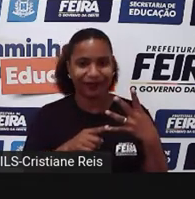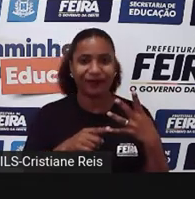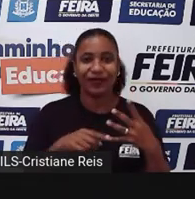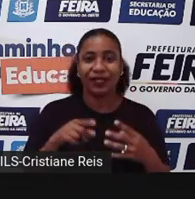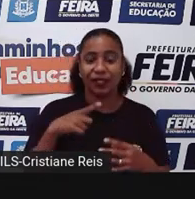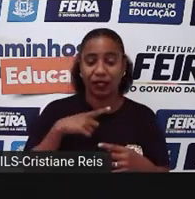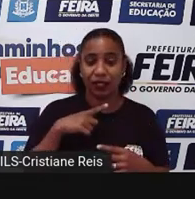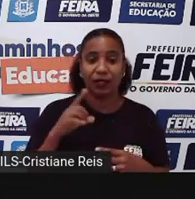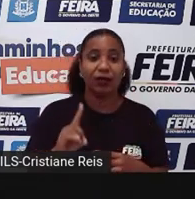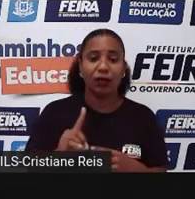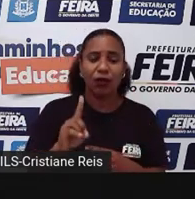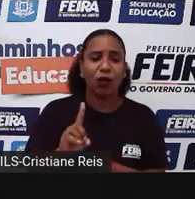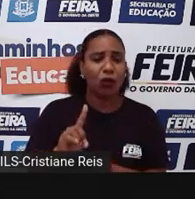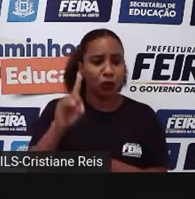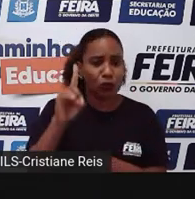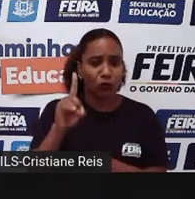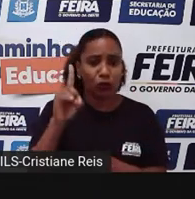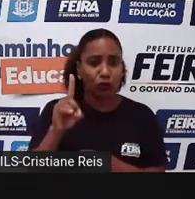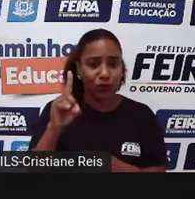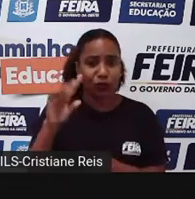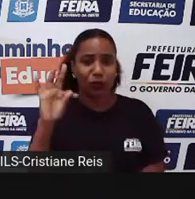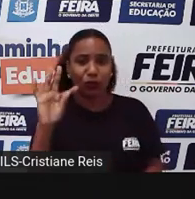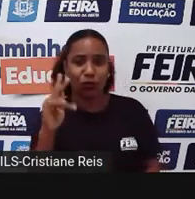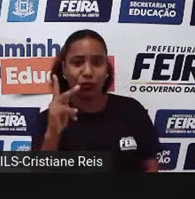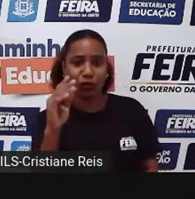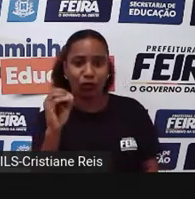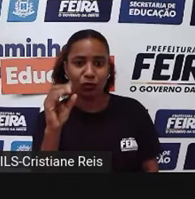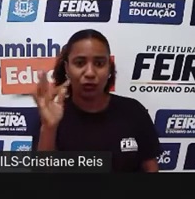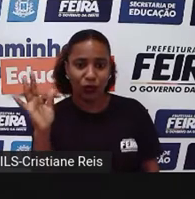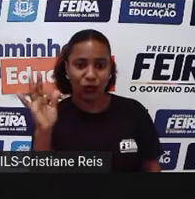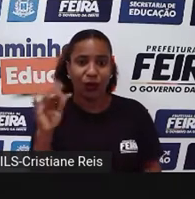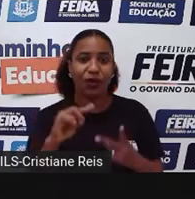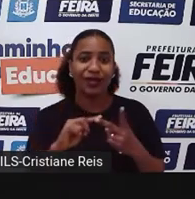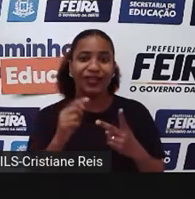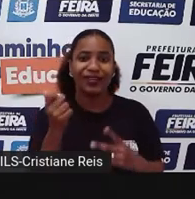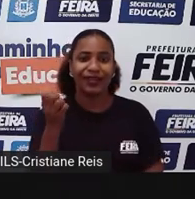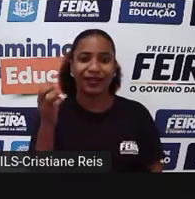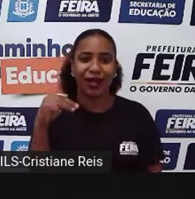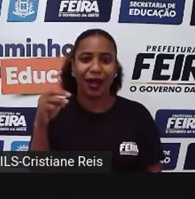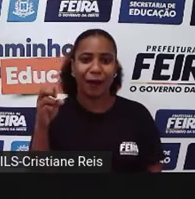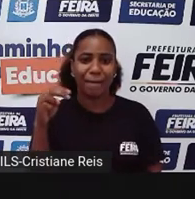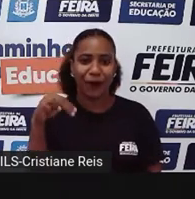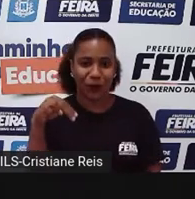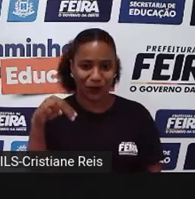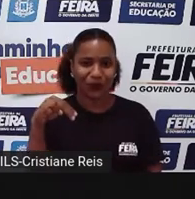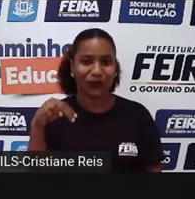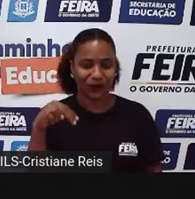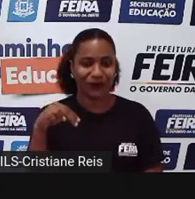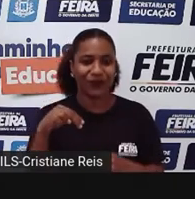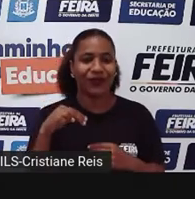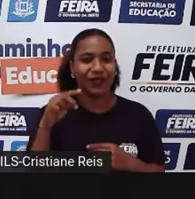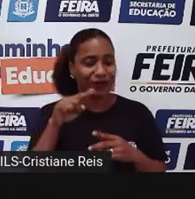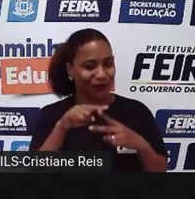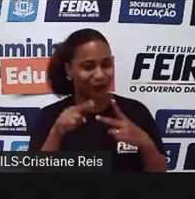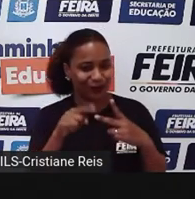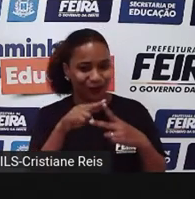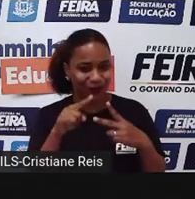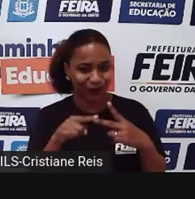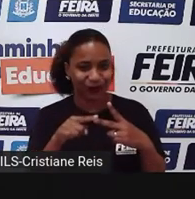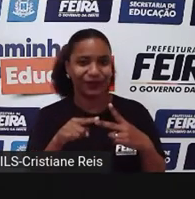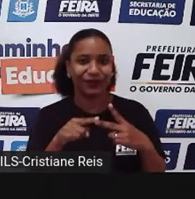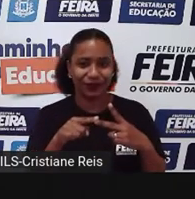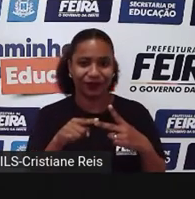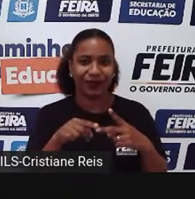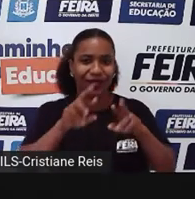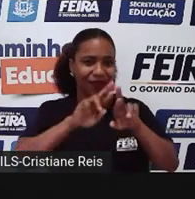o deus do universo, e tote, que é o deus criador, que criava todas as coisas. Pode passar. Então, as histórias surgiram assim, em todo lugar. Você observa que eu trouxe